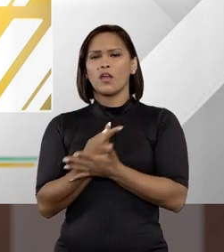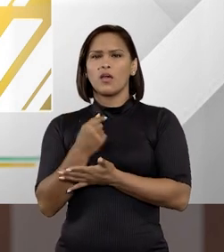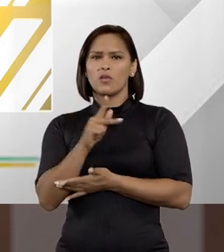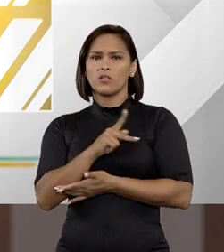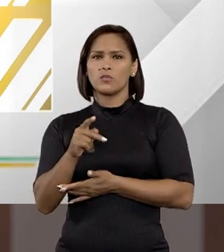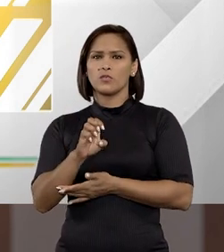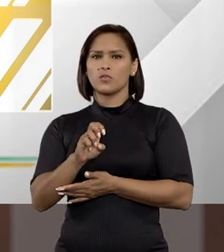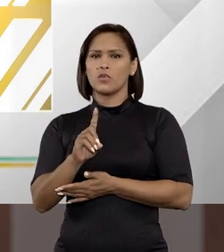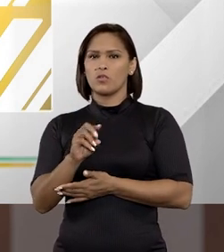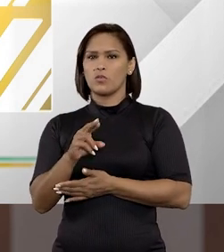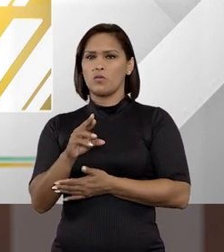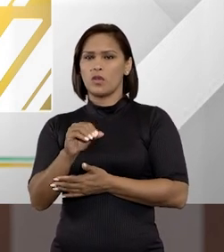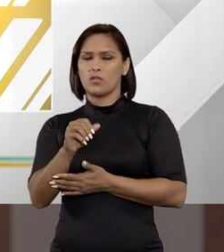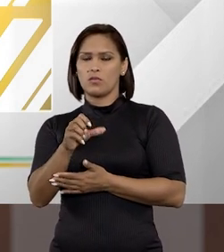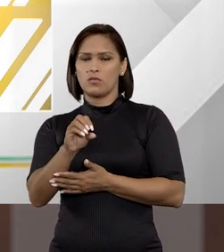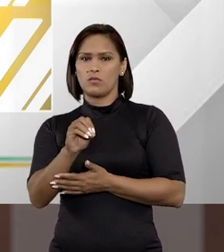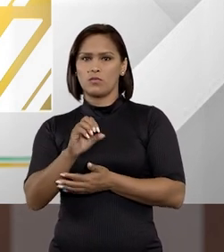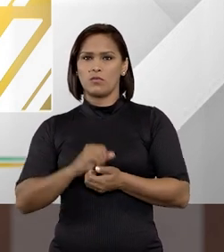acontece, professor Eduardo?